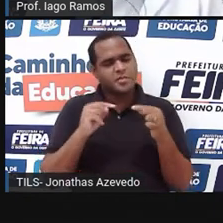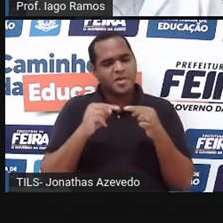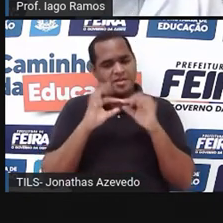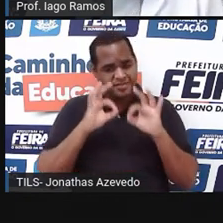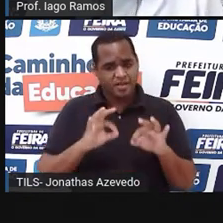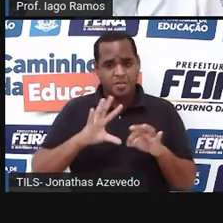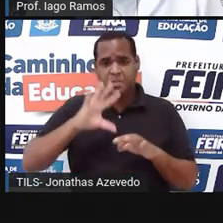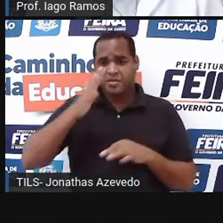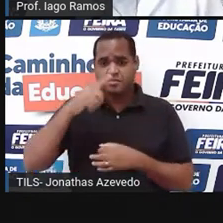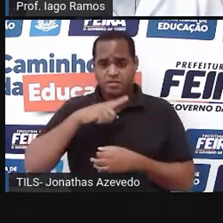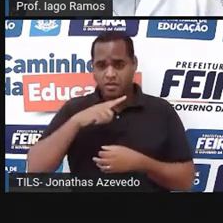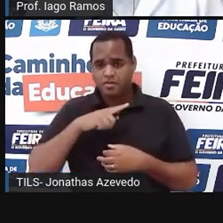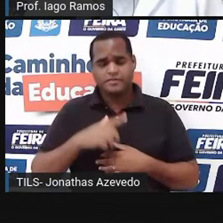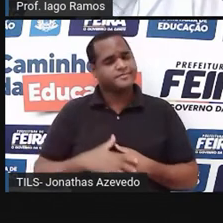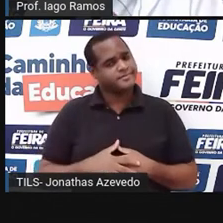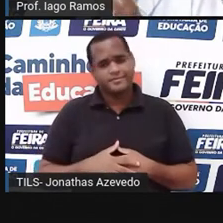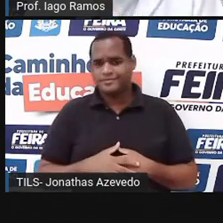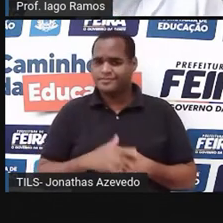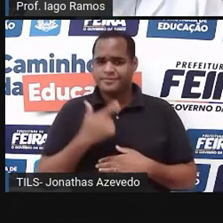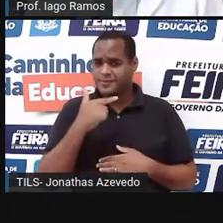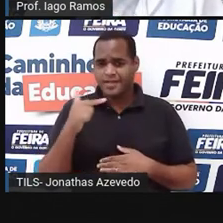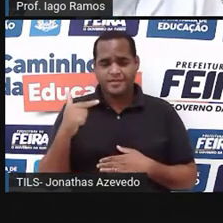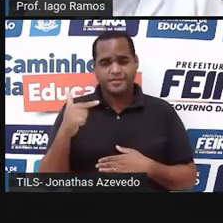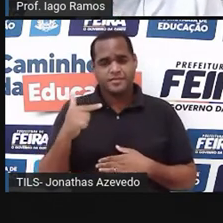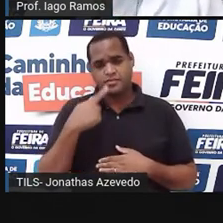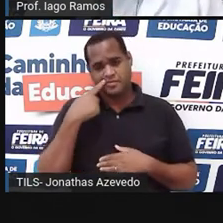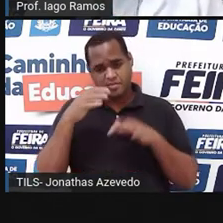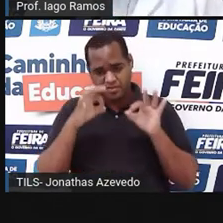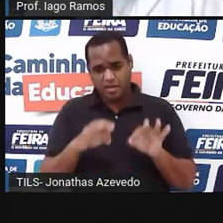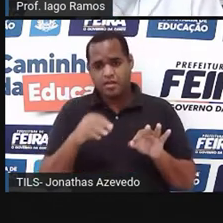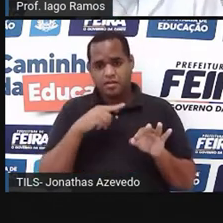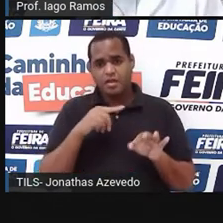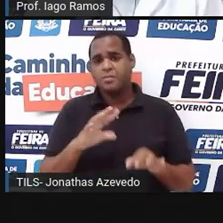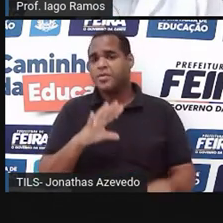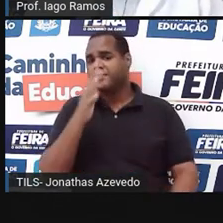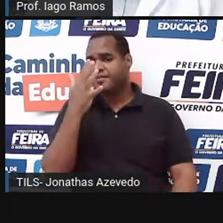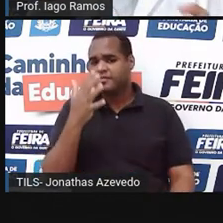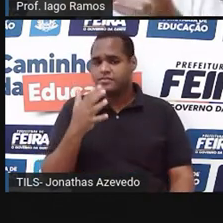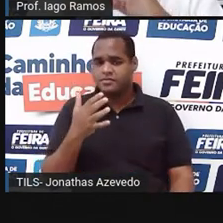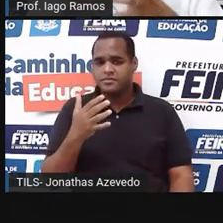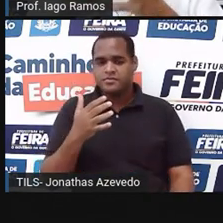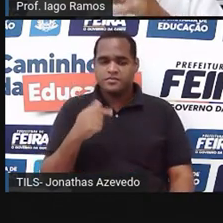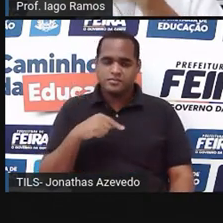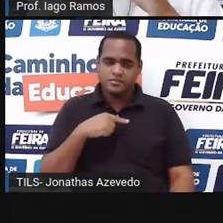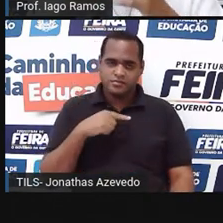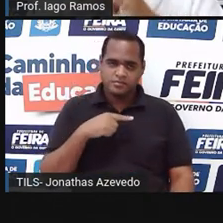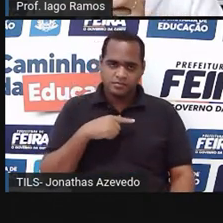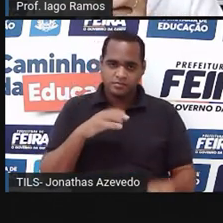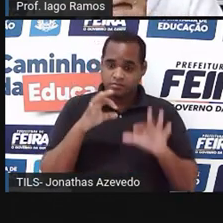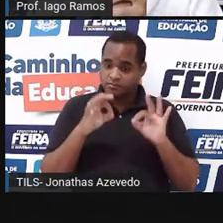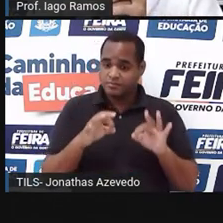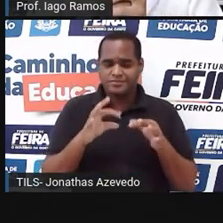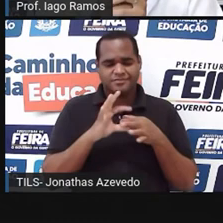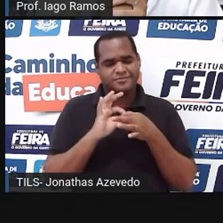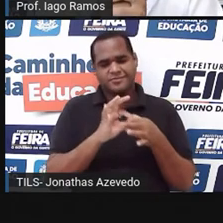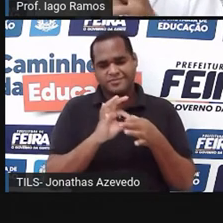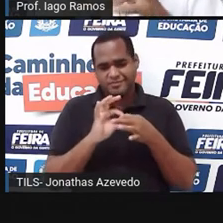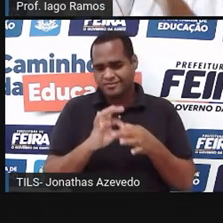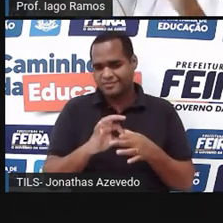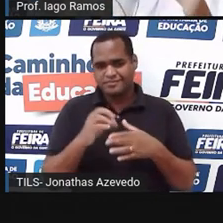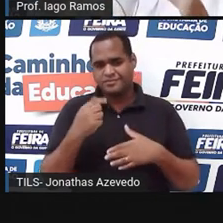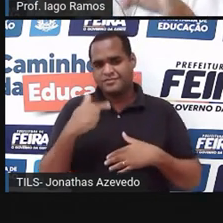isso aconteça. Tá? Não é certo acontecer isso. Então, se não é certo, não tem relação. Tá?